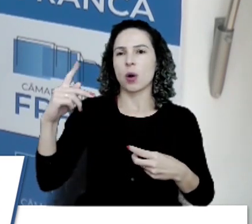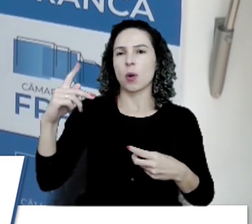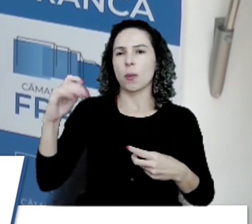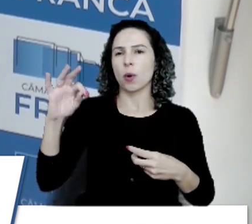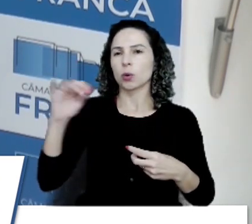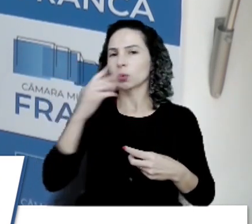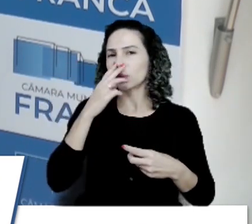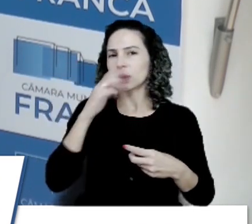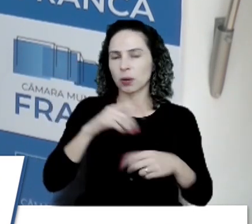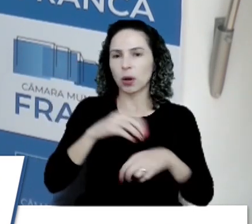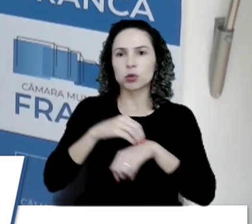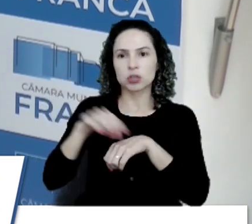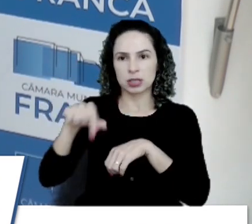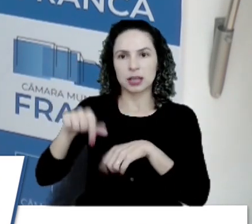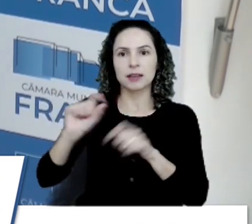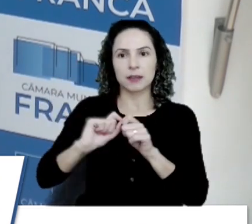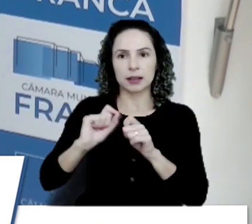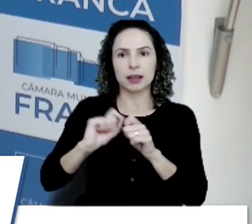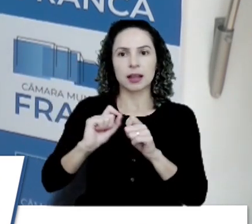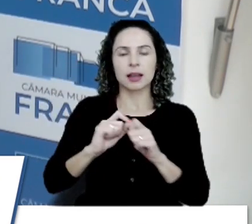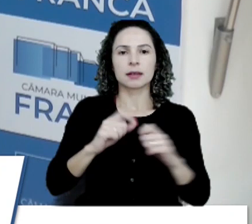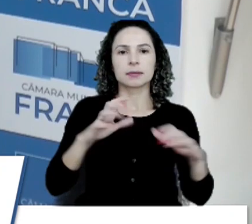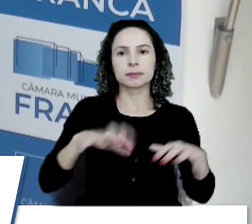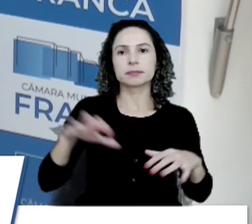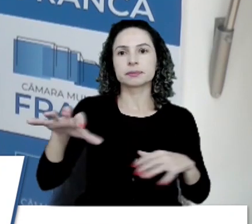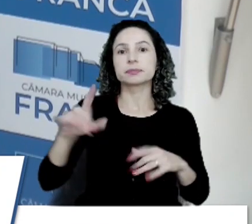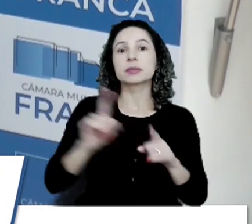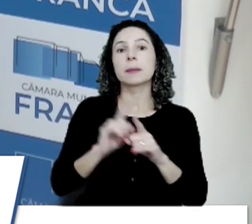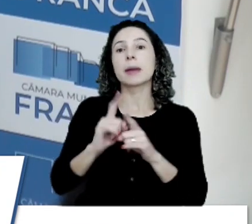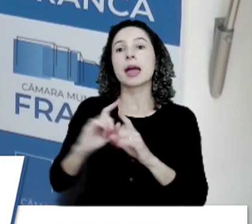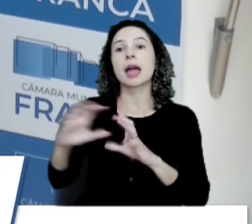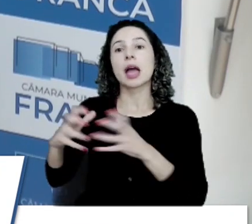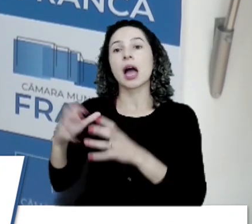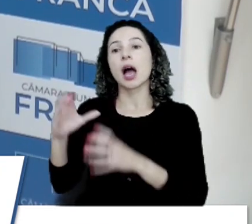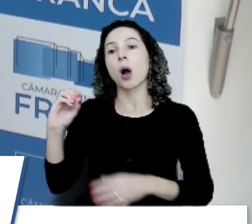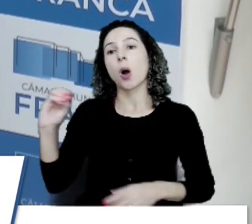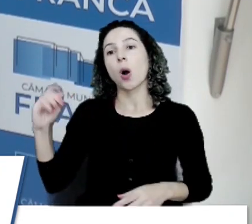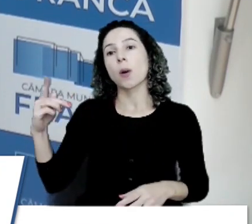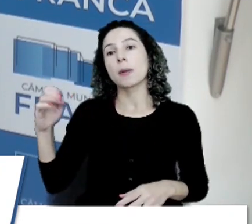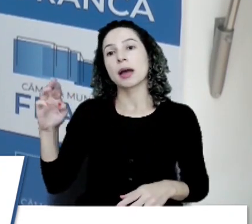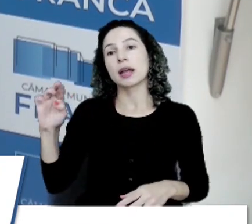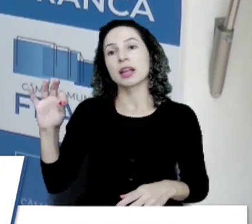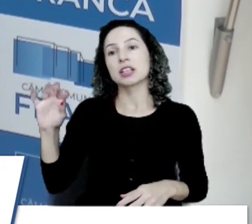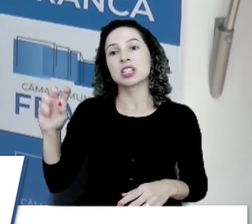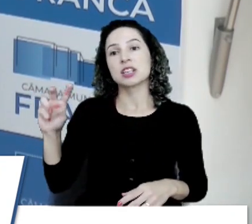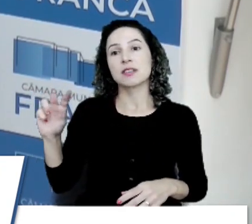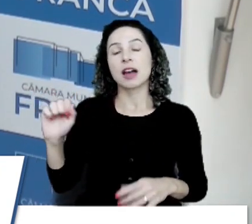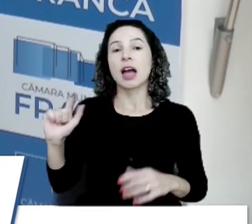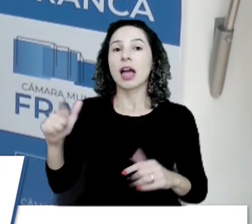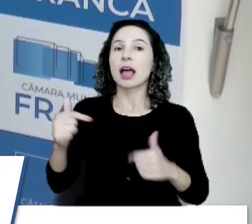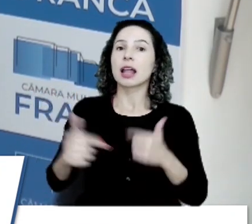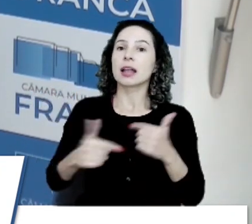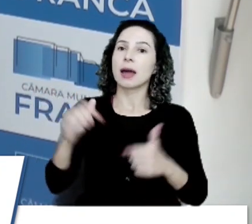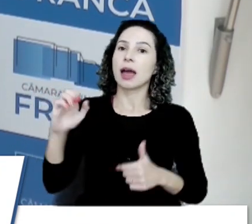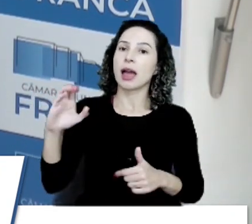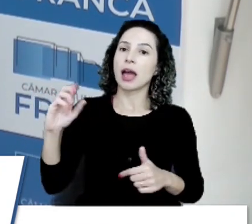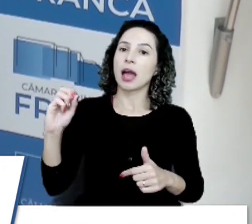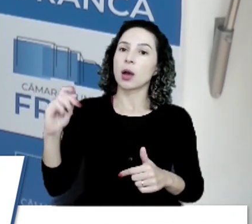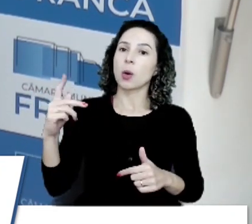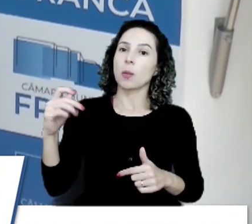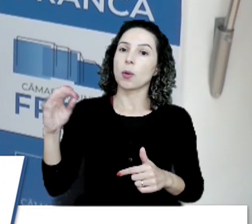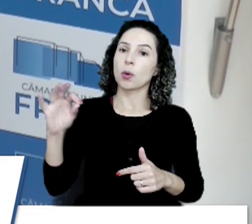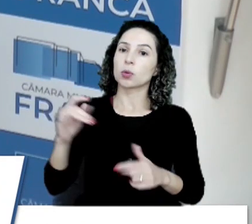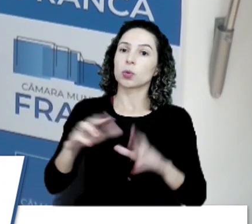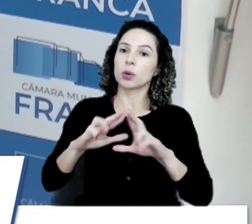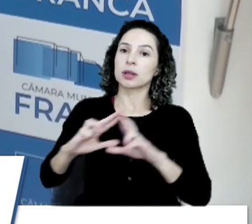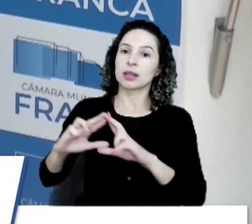sugerido de fazer aqui. E a cooperativa, a cooperativa que opera os ecopontos na reciclagem. O